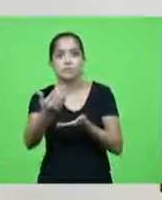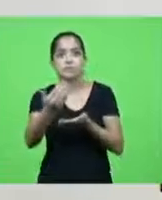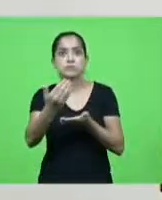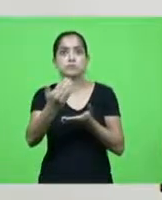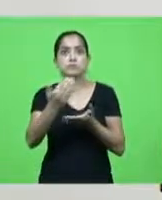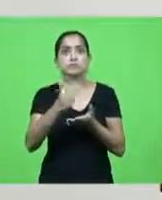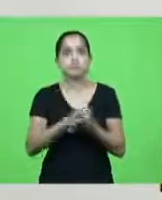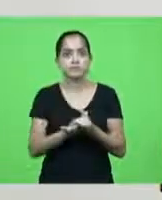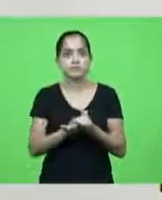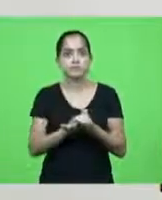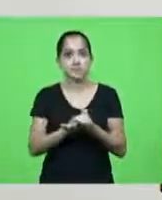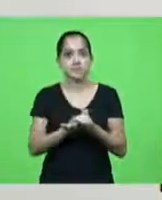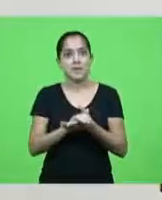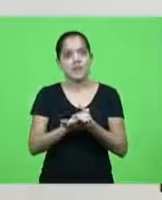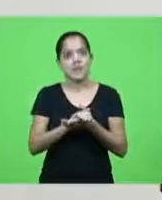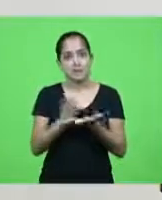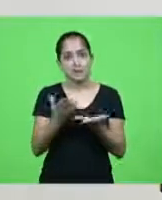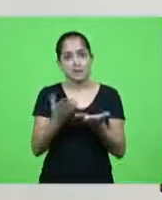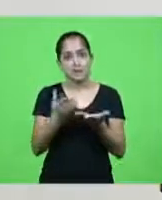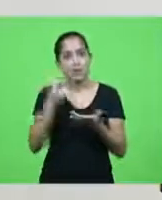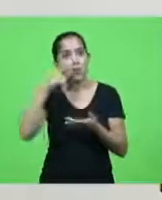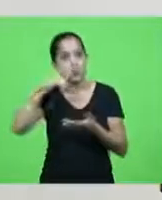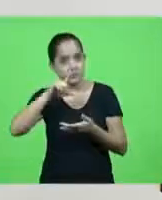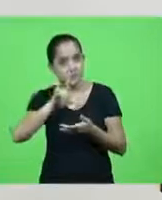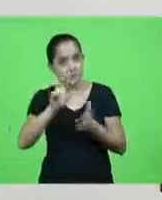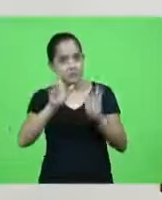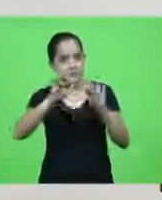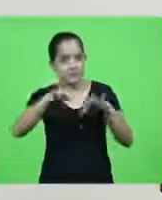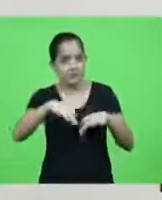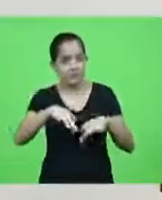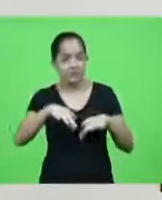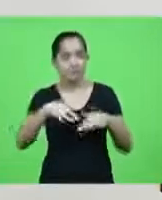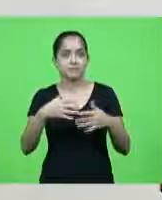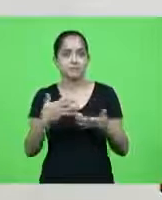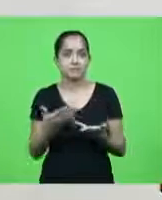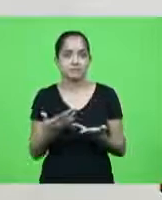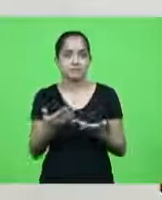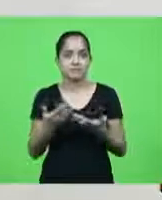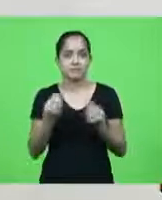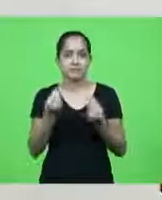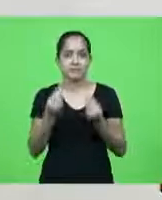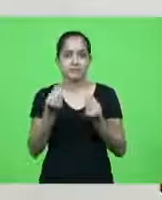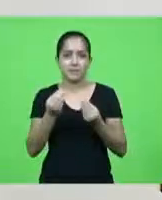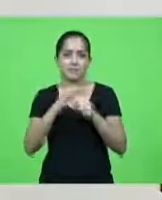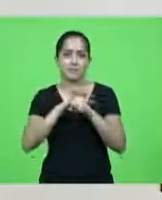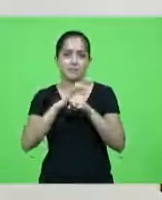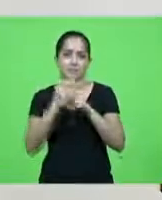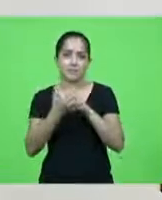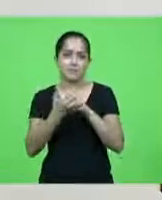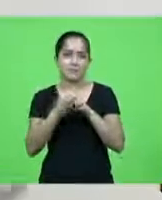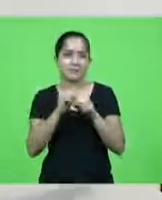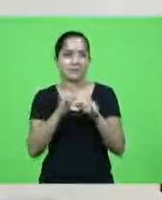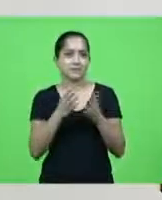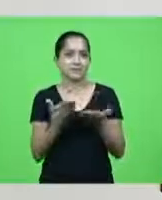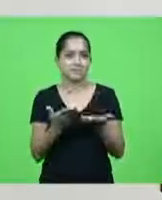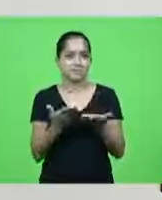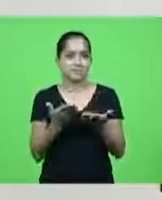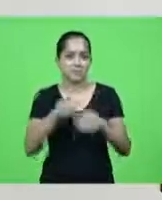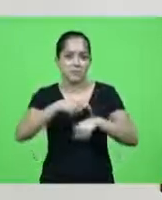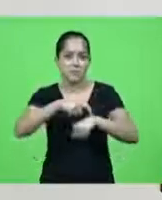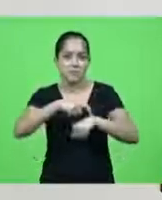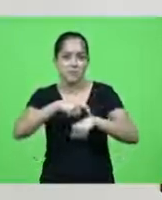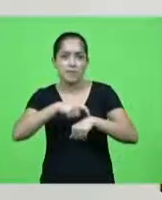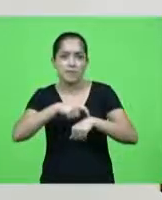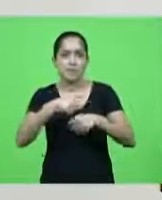para ganhar 180 ô presidente em plena pandemia com as entidades aí